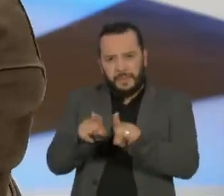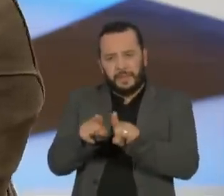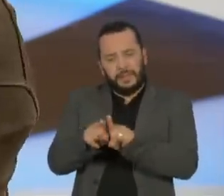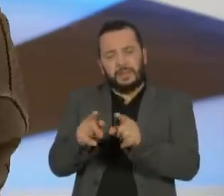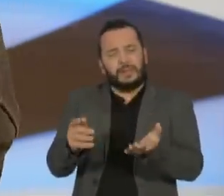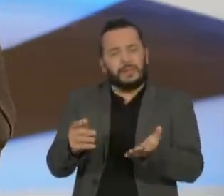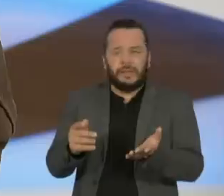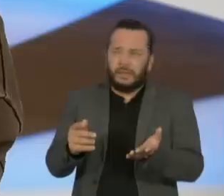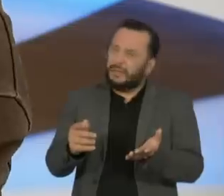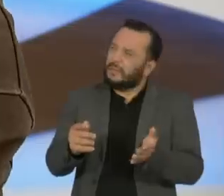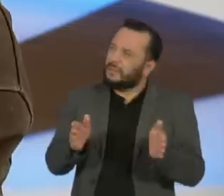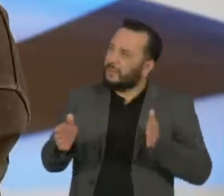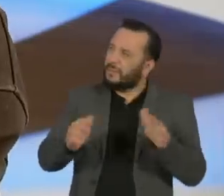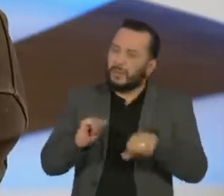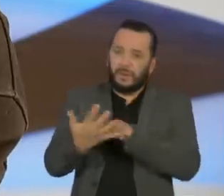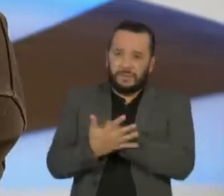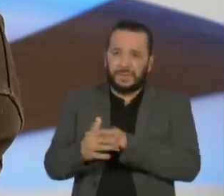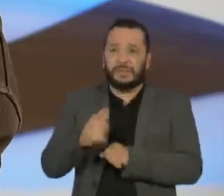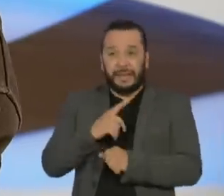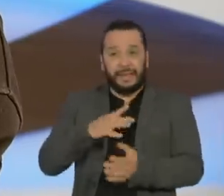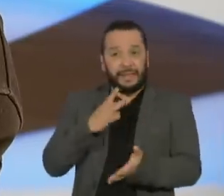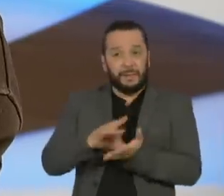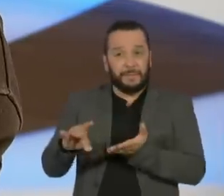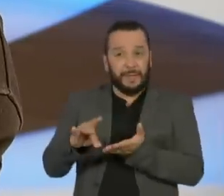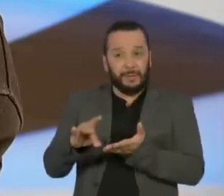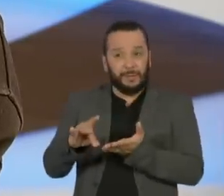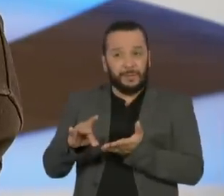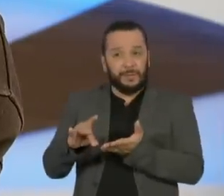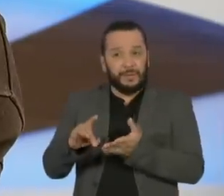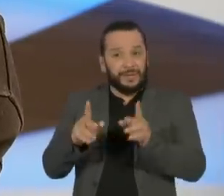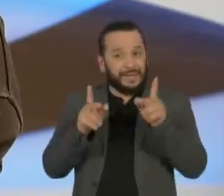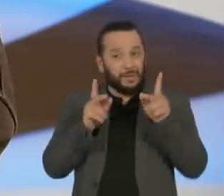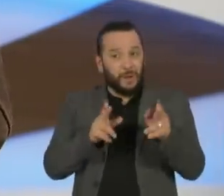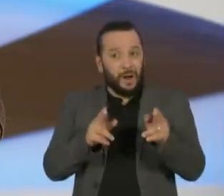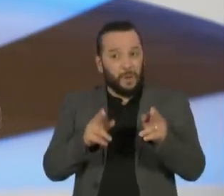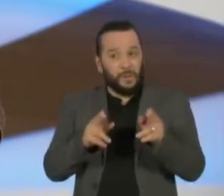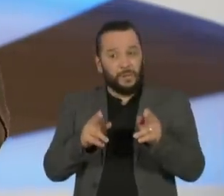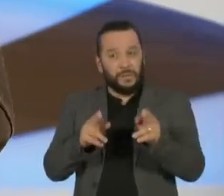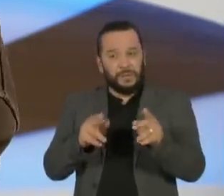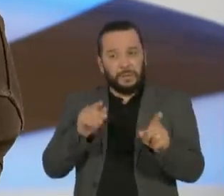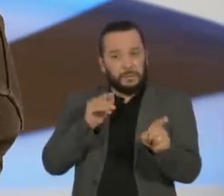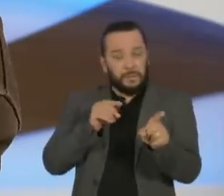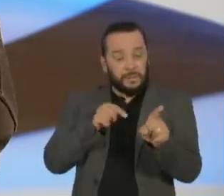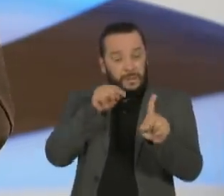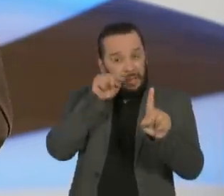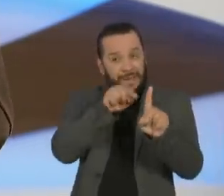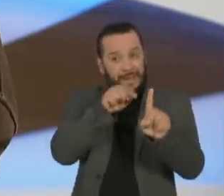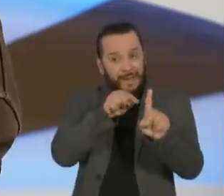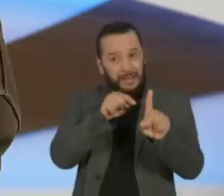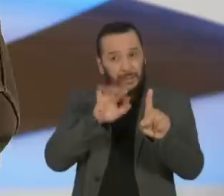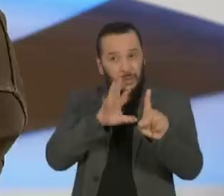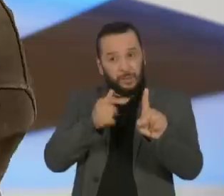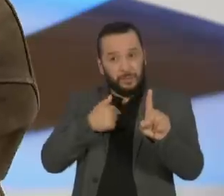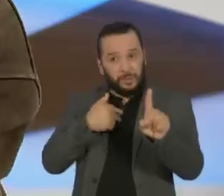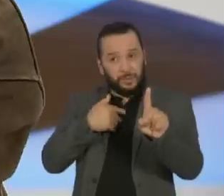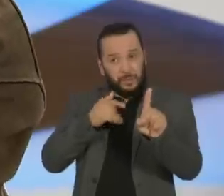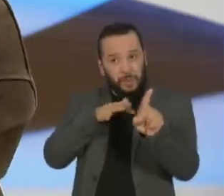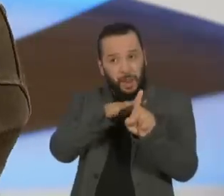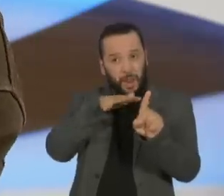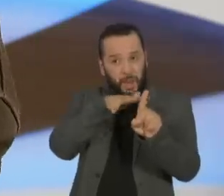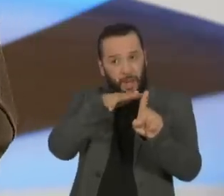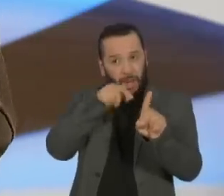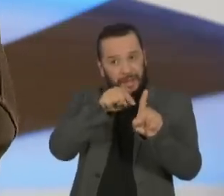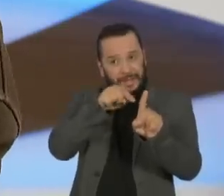da pandemia, como assim, temos um inimigo em comum, mas a gente tem que, eu acho que além do pragmatismo dessas alianças que nós